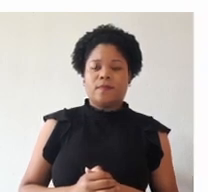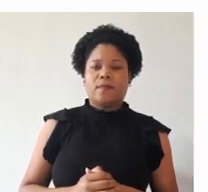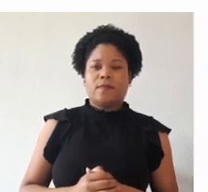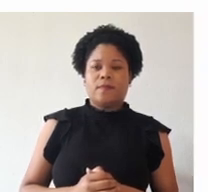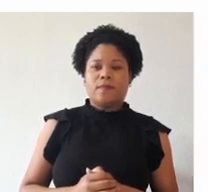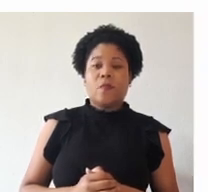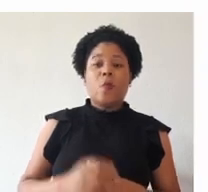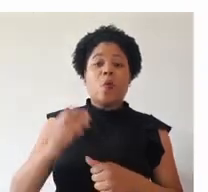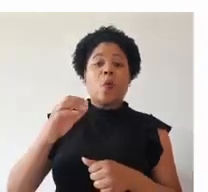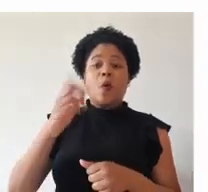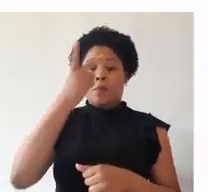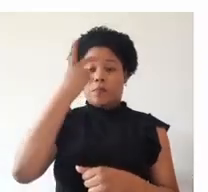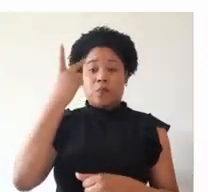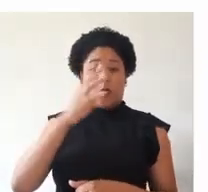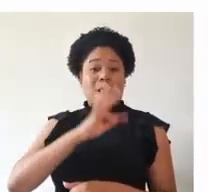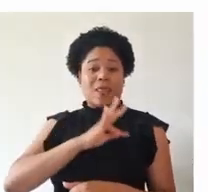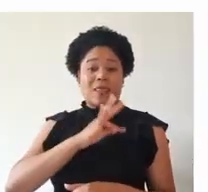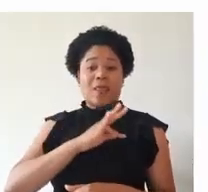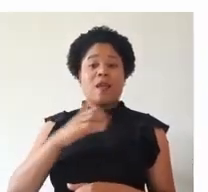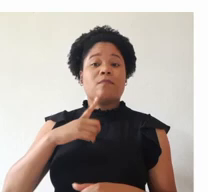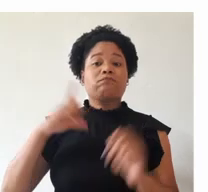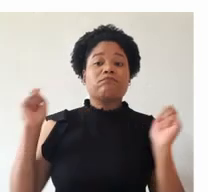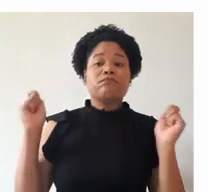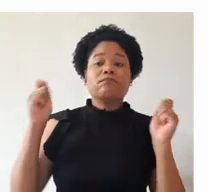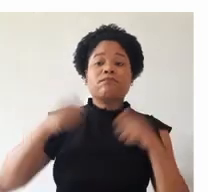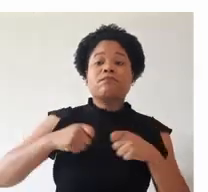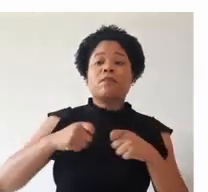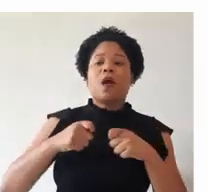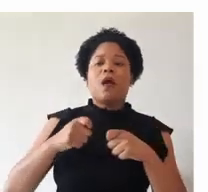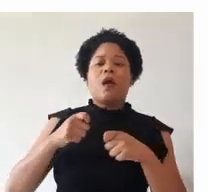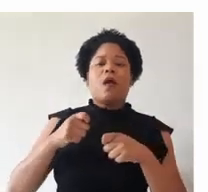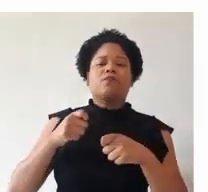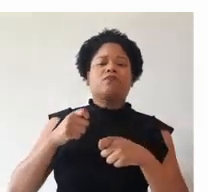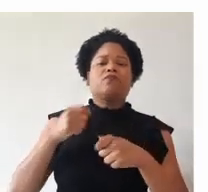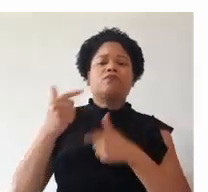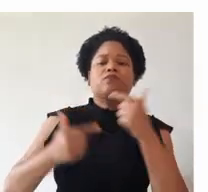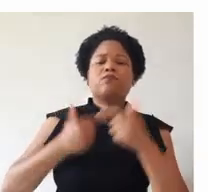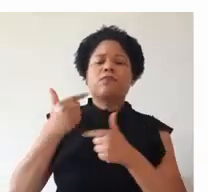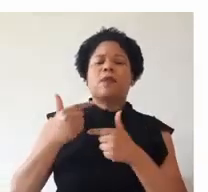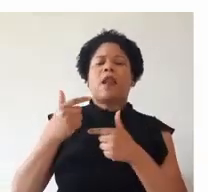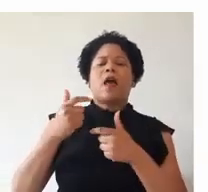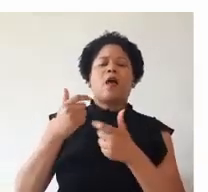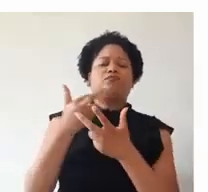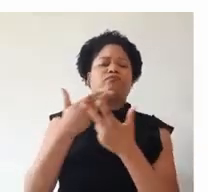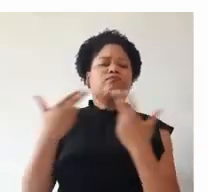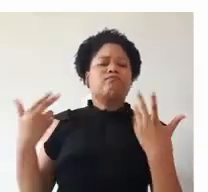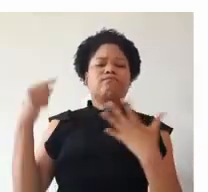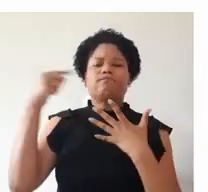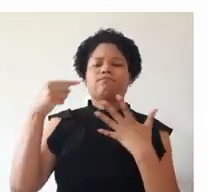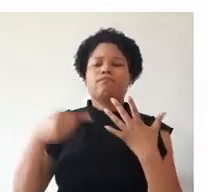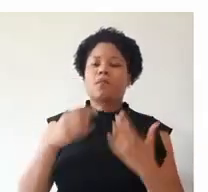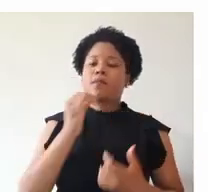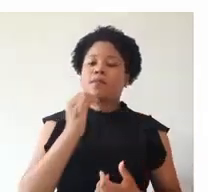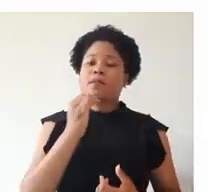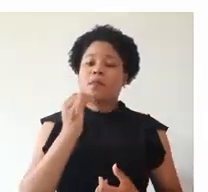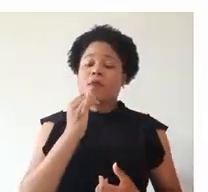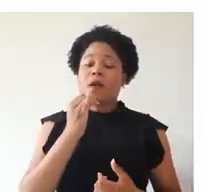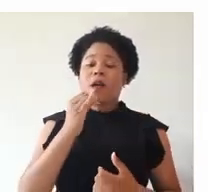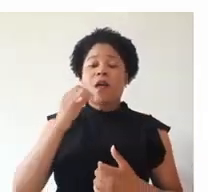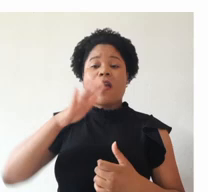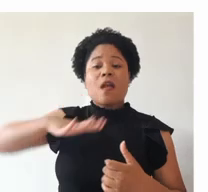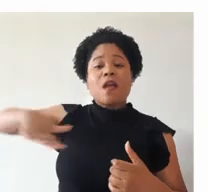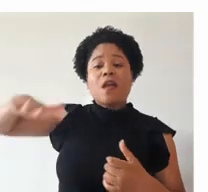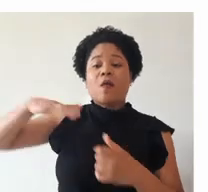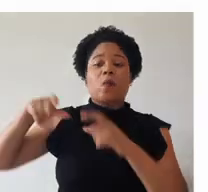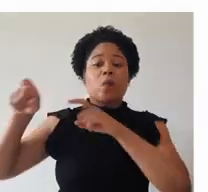O técnico terá capacidade de atuar em atividades diversas, tais como em